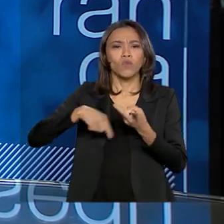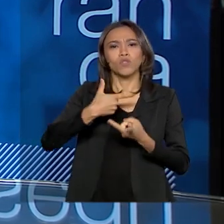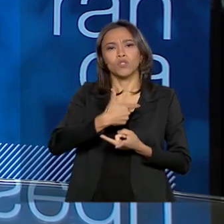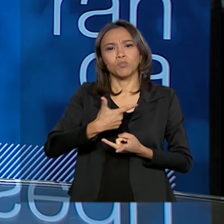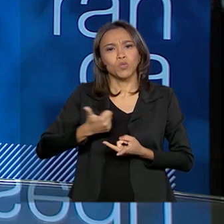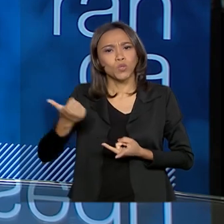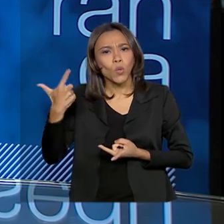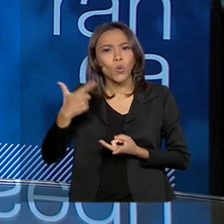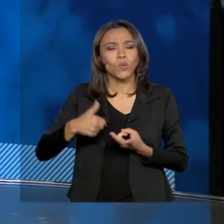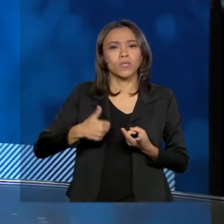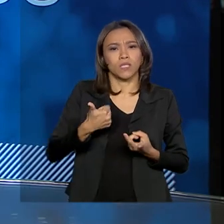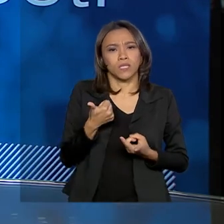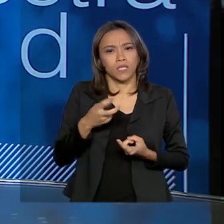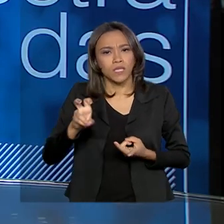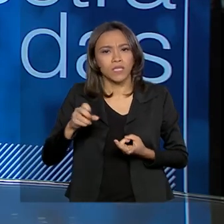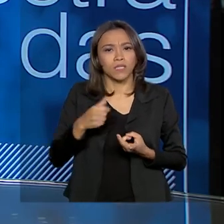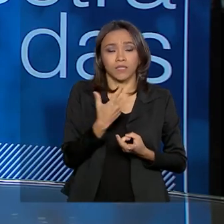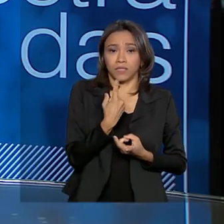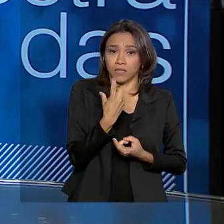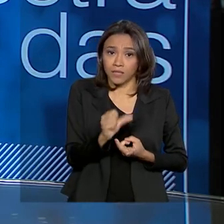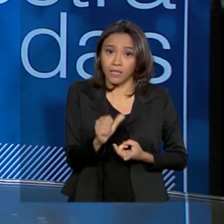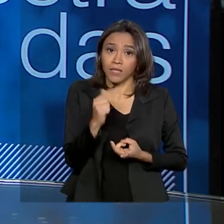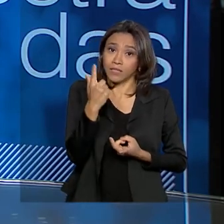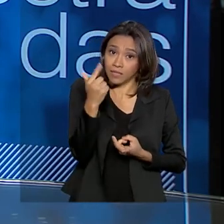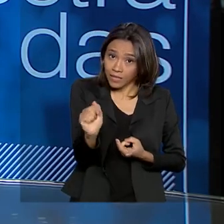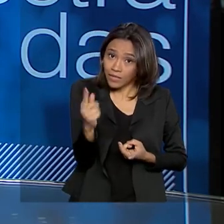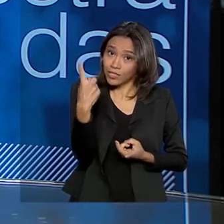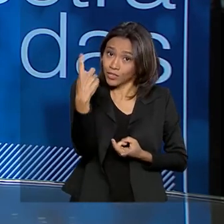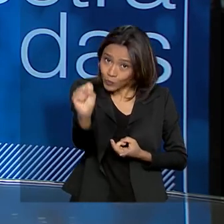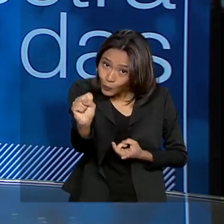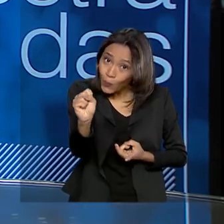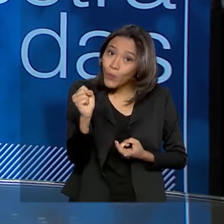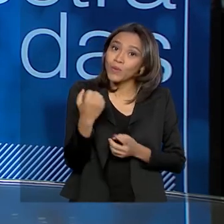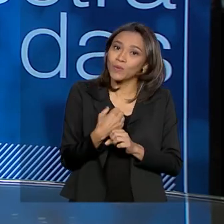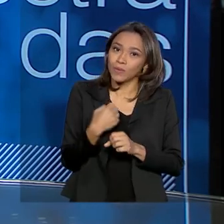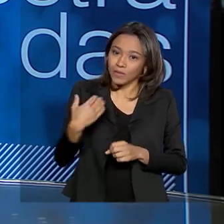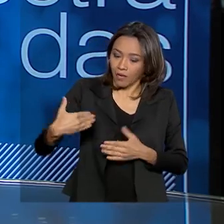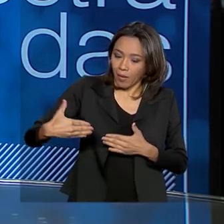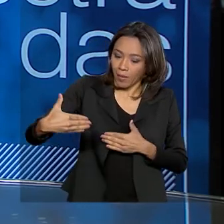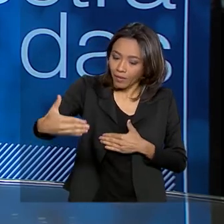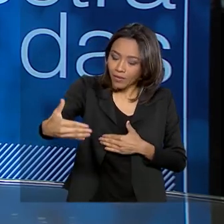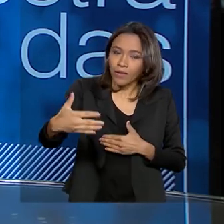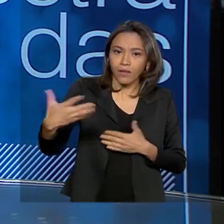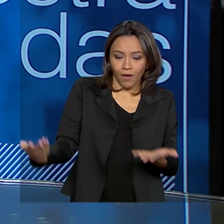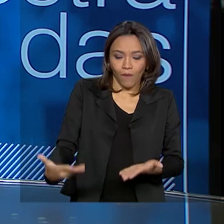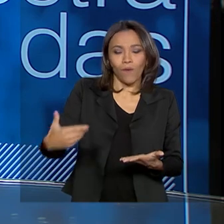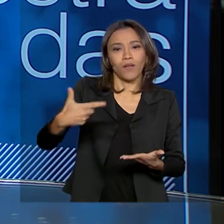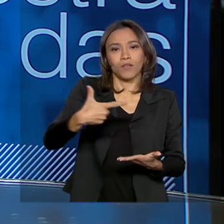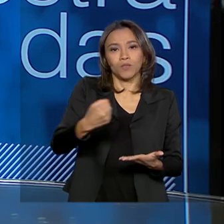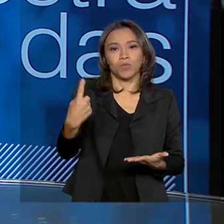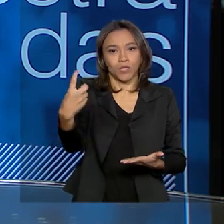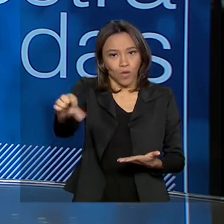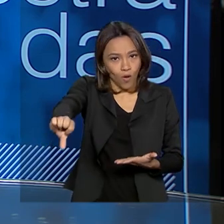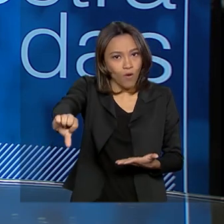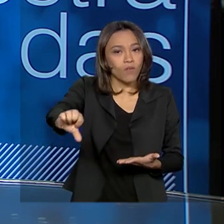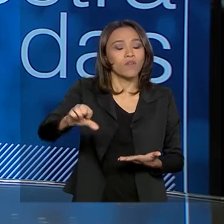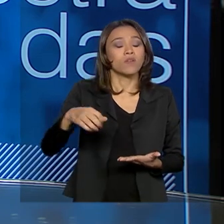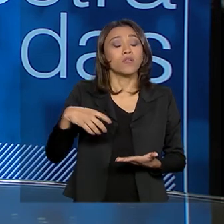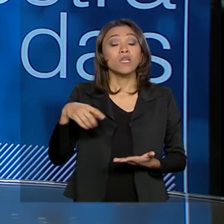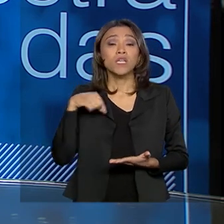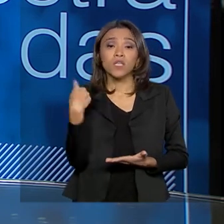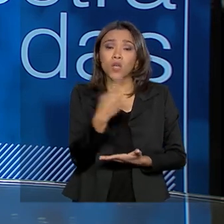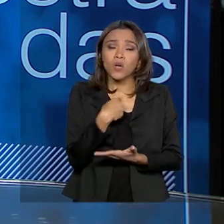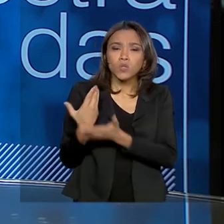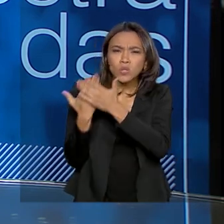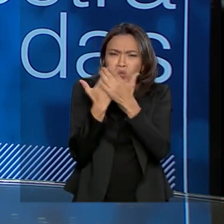2015, 2017, 2018, agora, recentemente, prêmio em 2019. E nós temos feito um estudo que serve